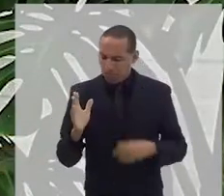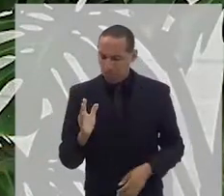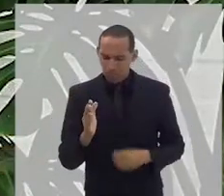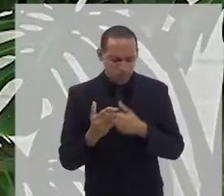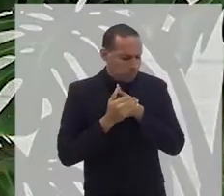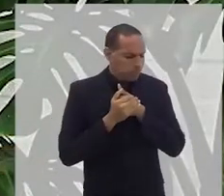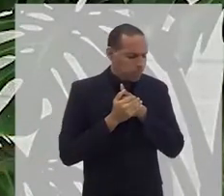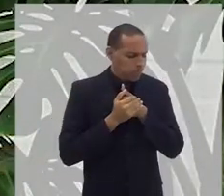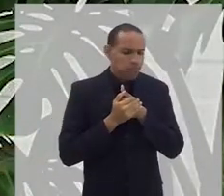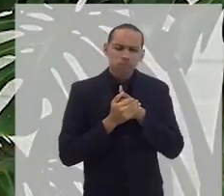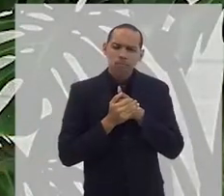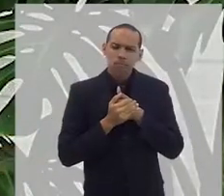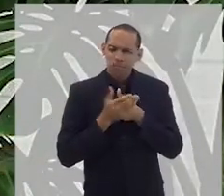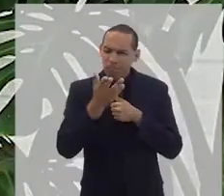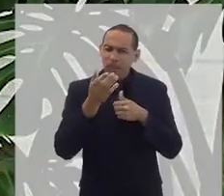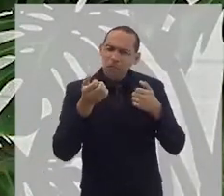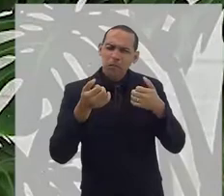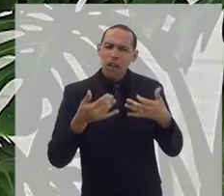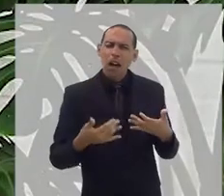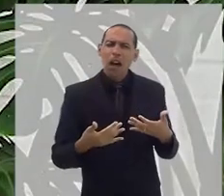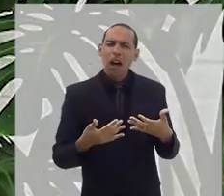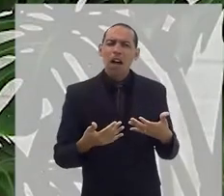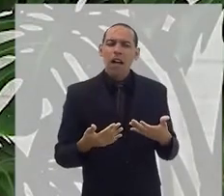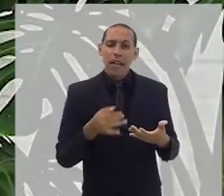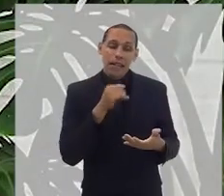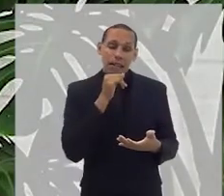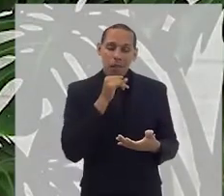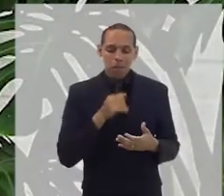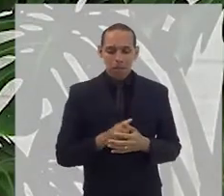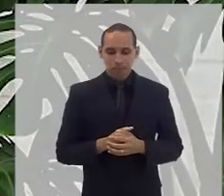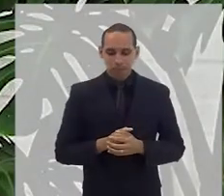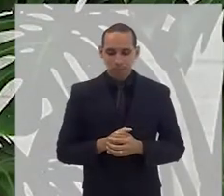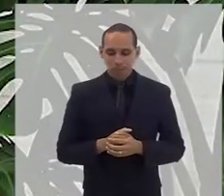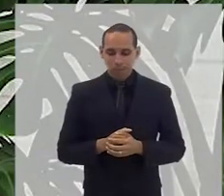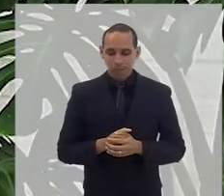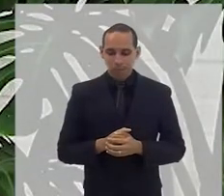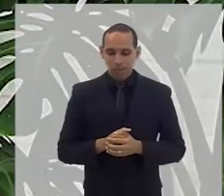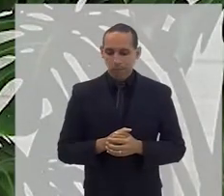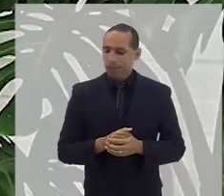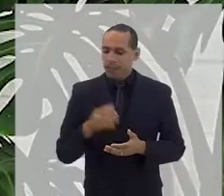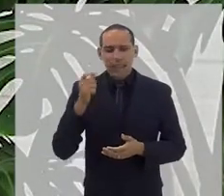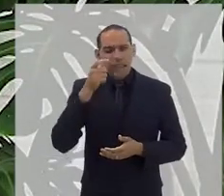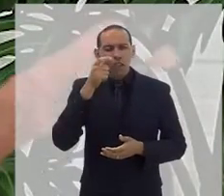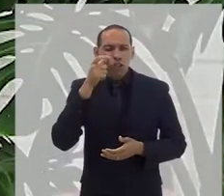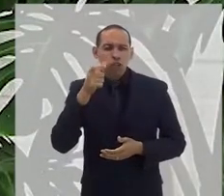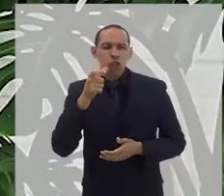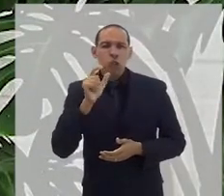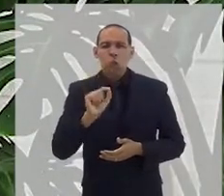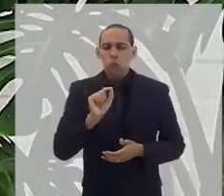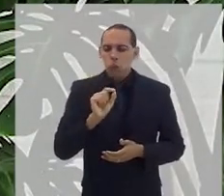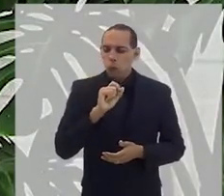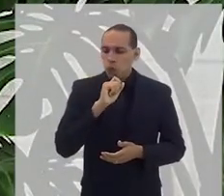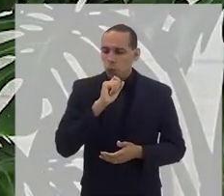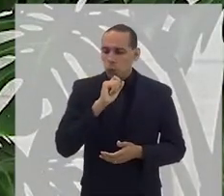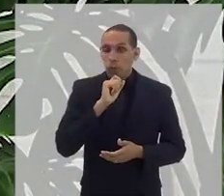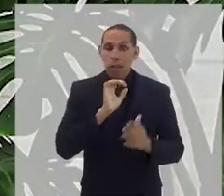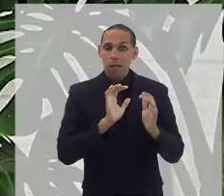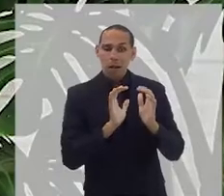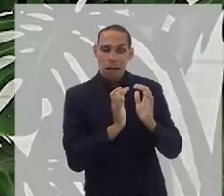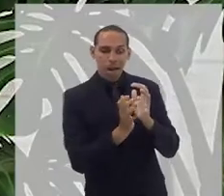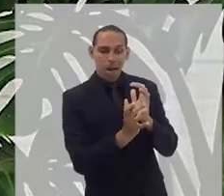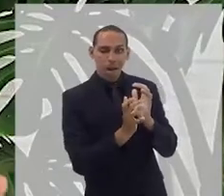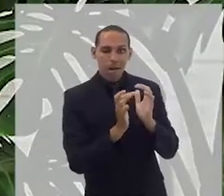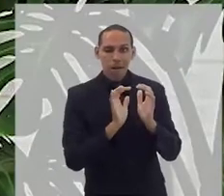exemplo, é interessante a gente notar que nas redes sociais, não sei se isso também tem um peso muito